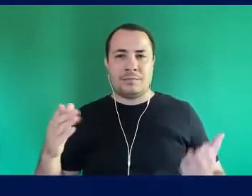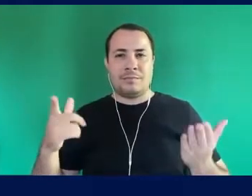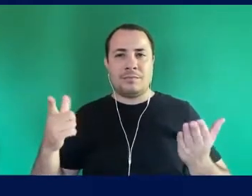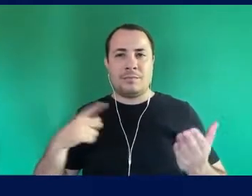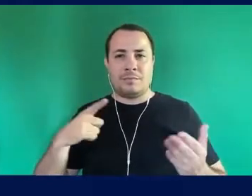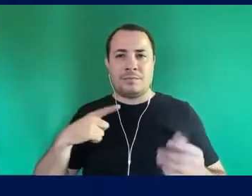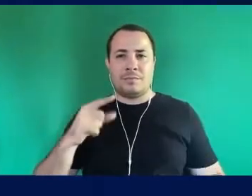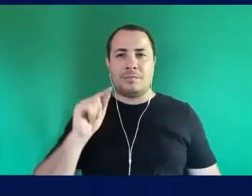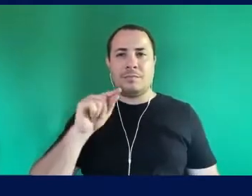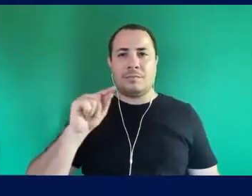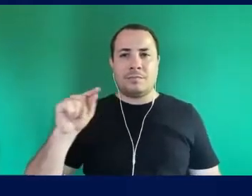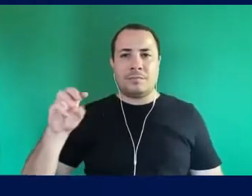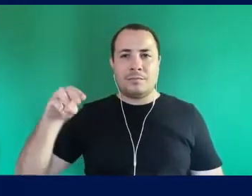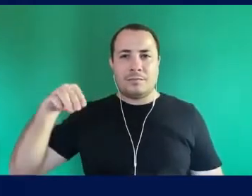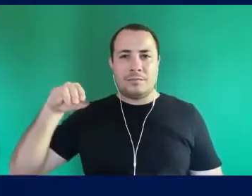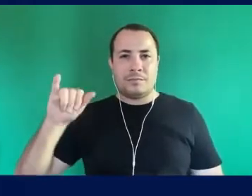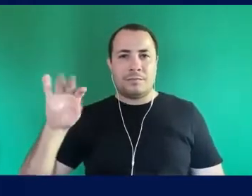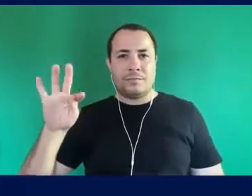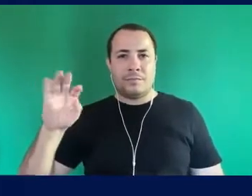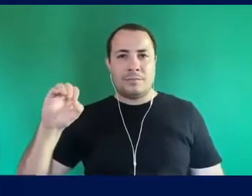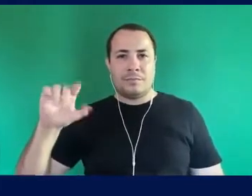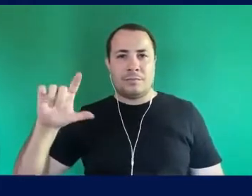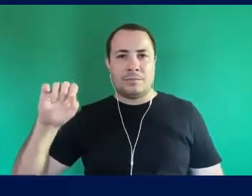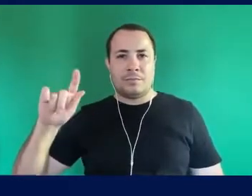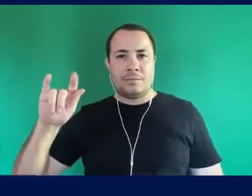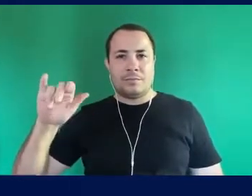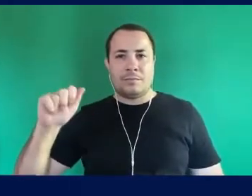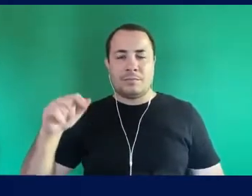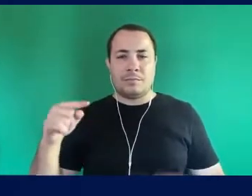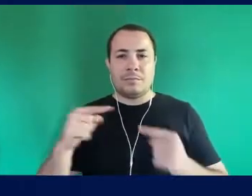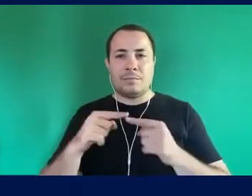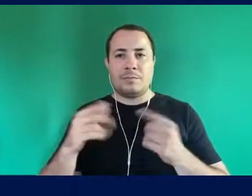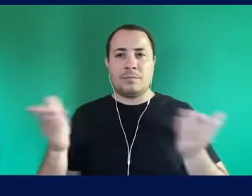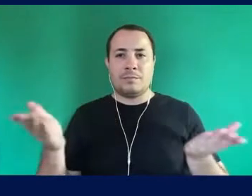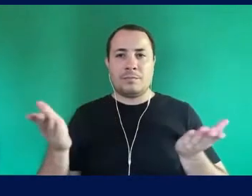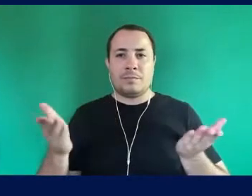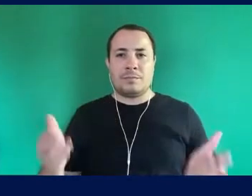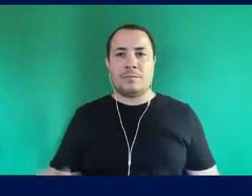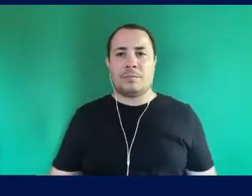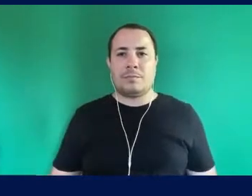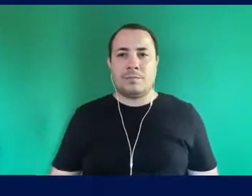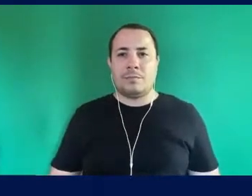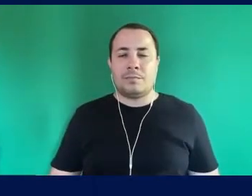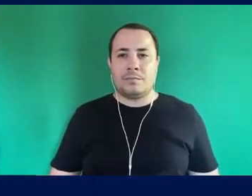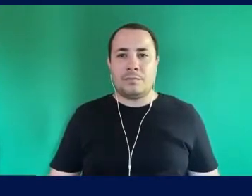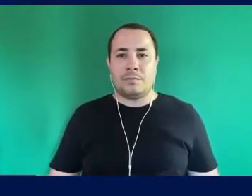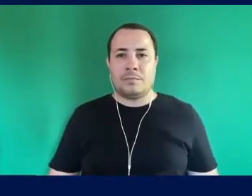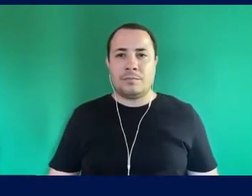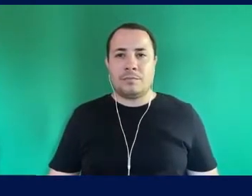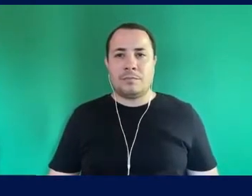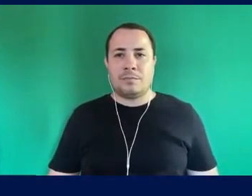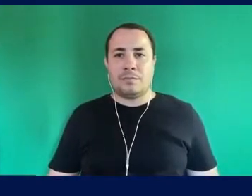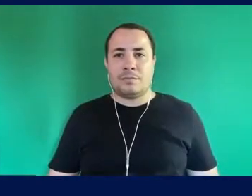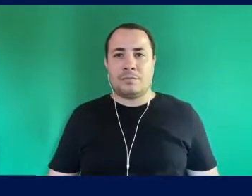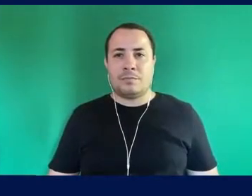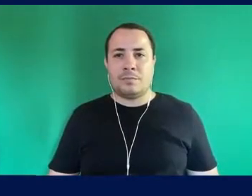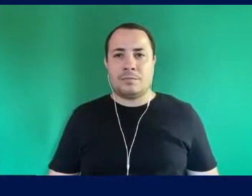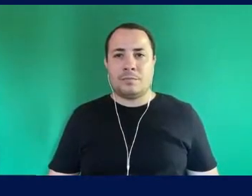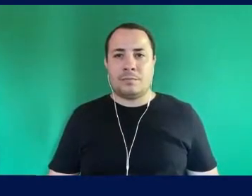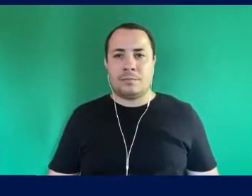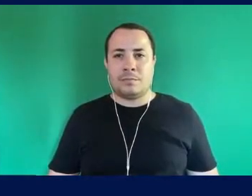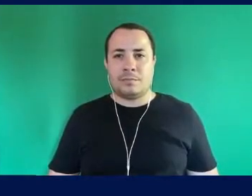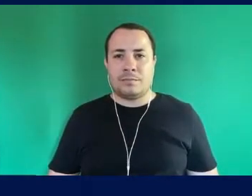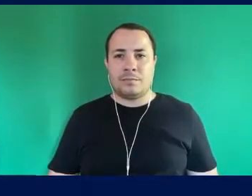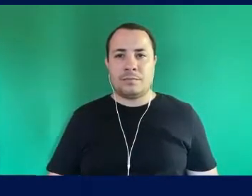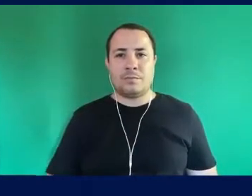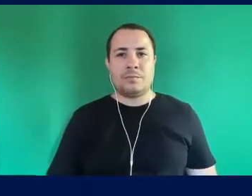terceira parte Terceiro bloco do nosso encontro de hoje Que é de alguma forma Flávio e Todas